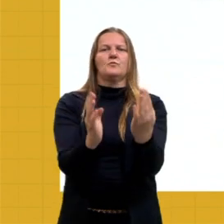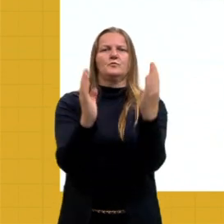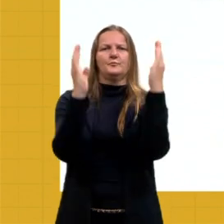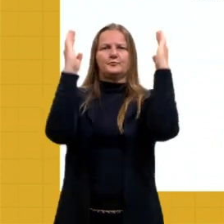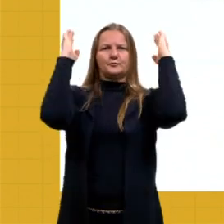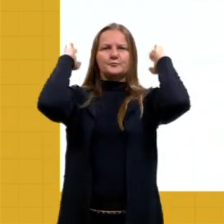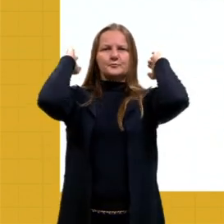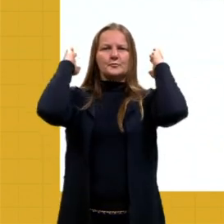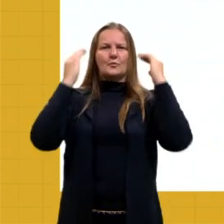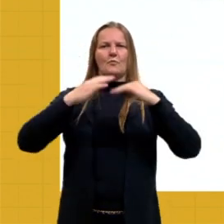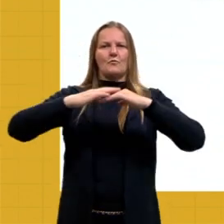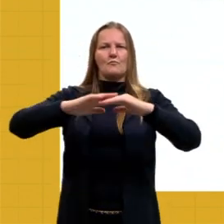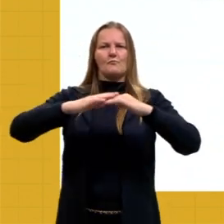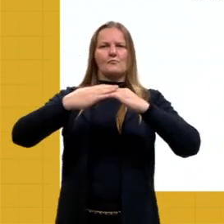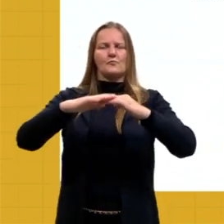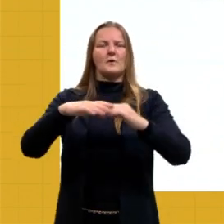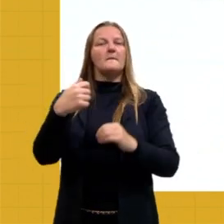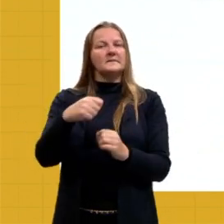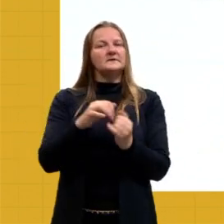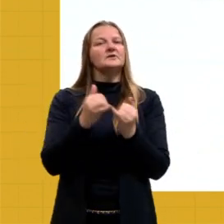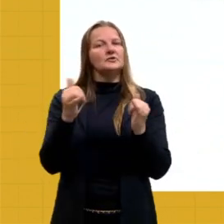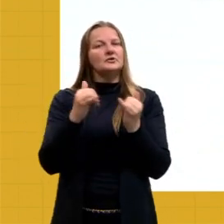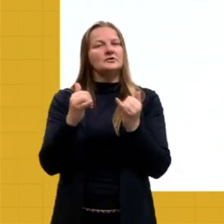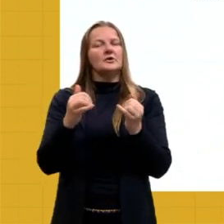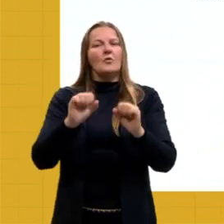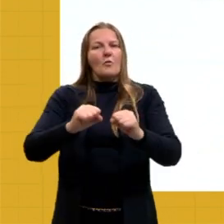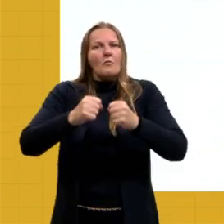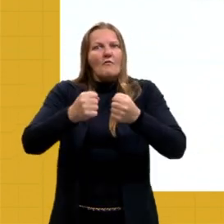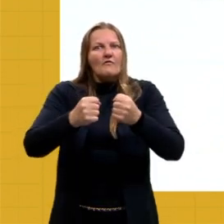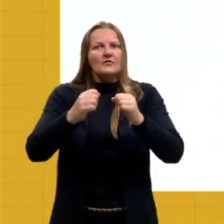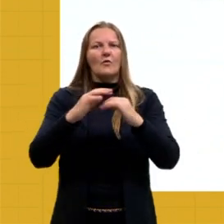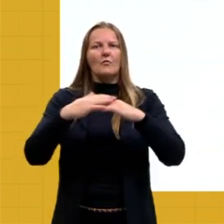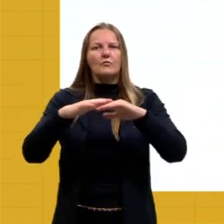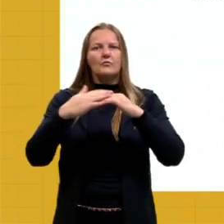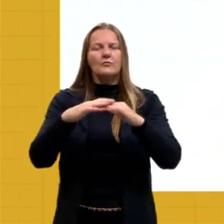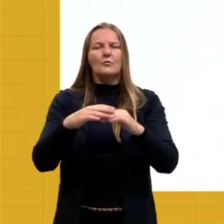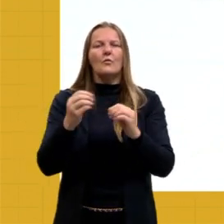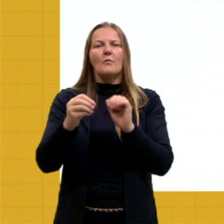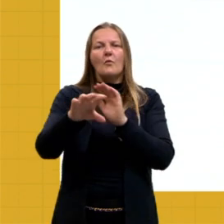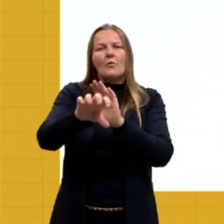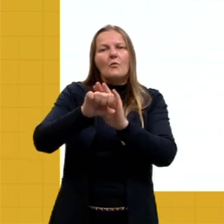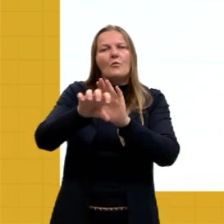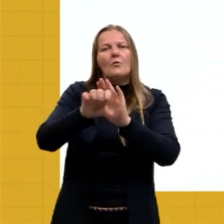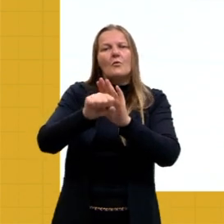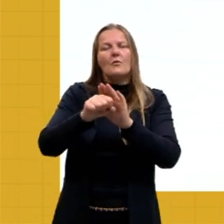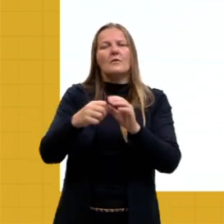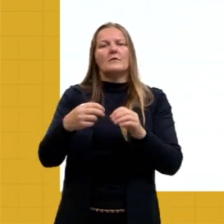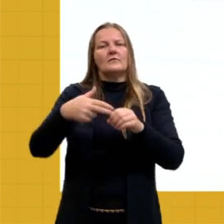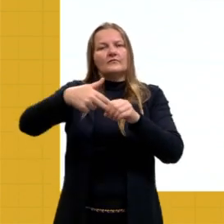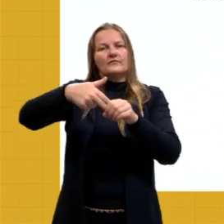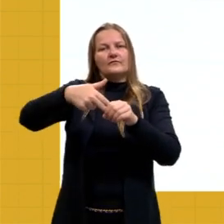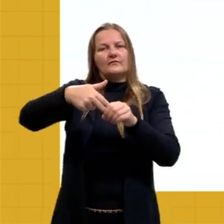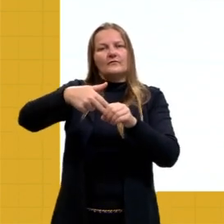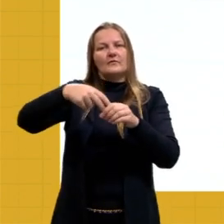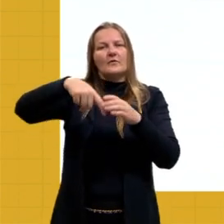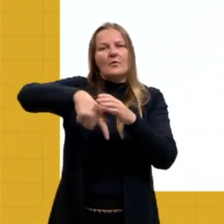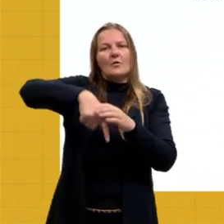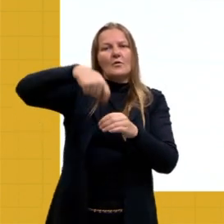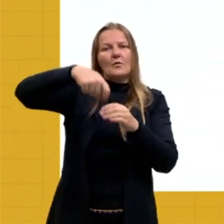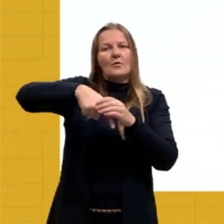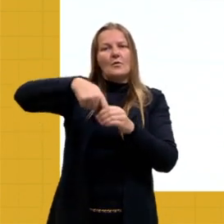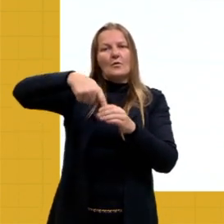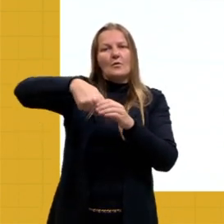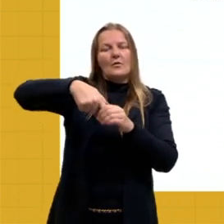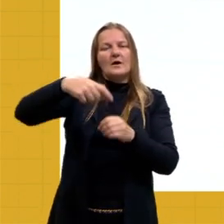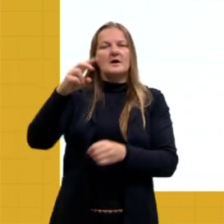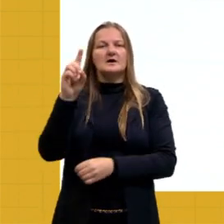precisa de energia, e de onde é que ele vai tirar essa energia? de uma fonte de combustível fóssil, né, principalmente o diesel